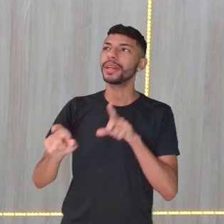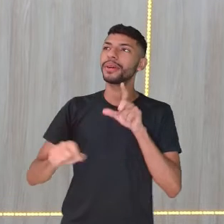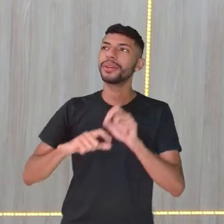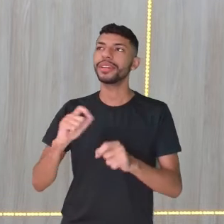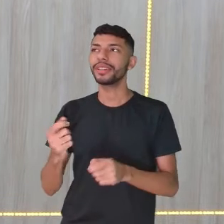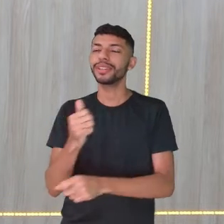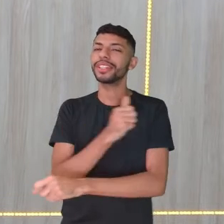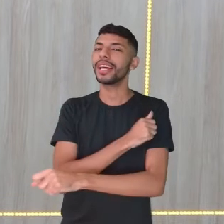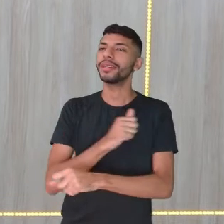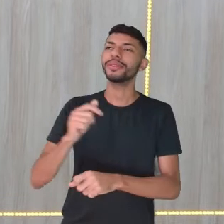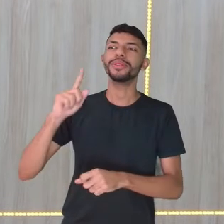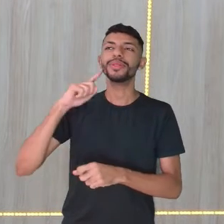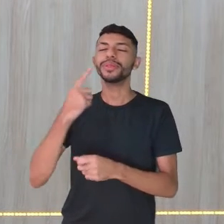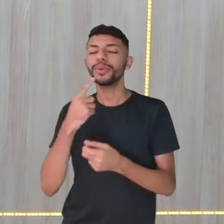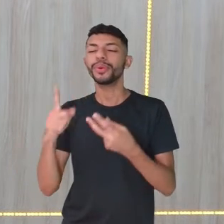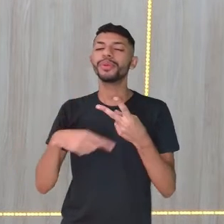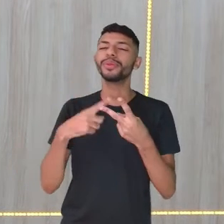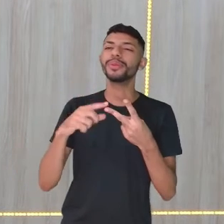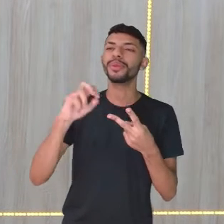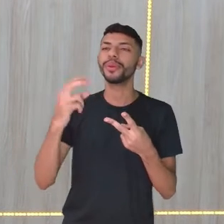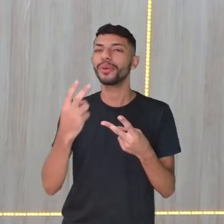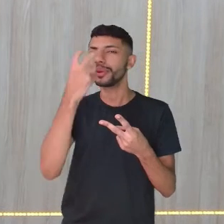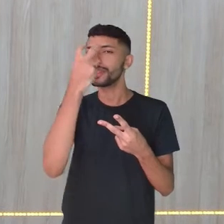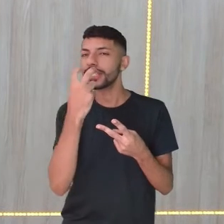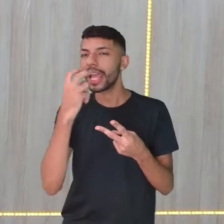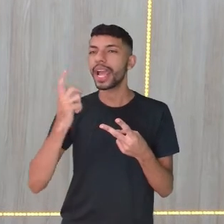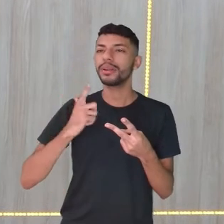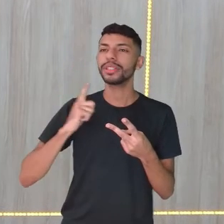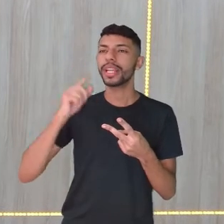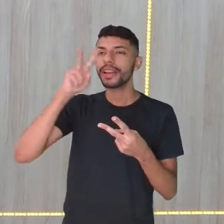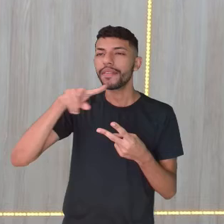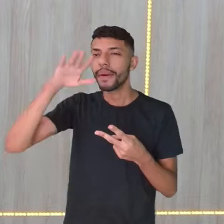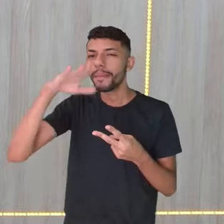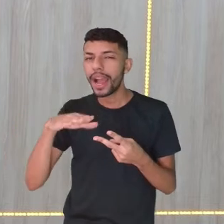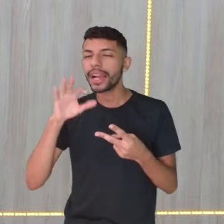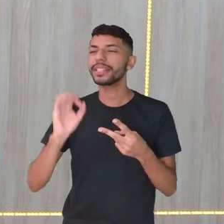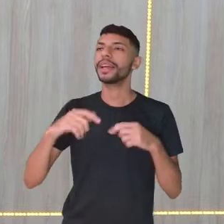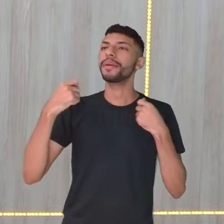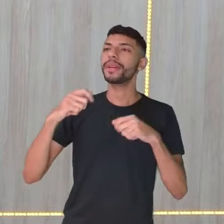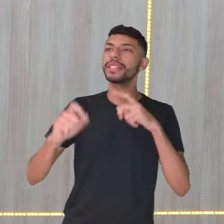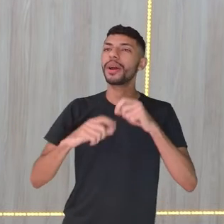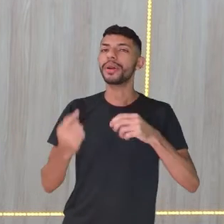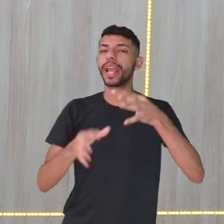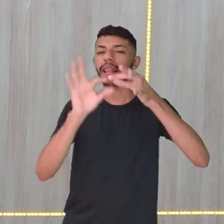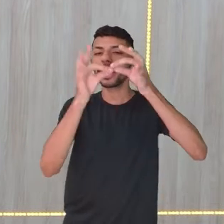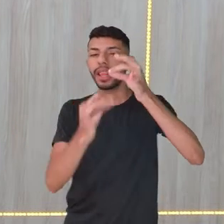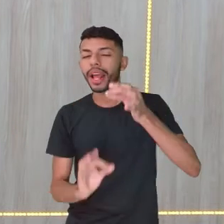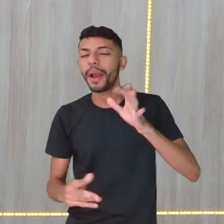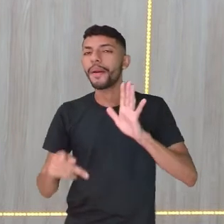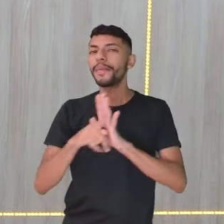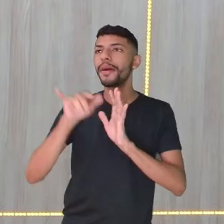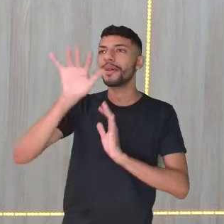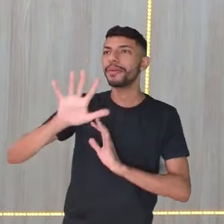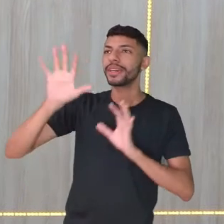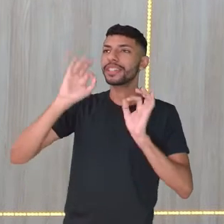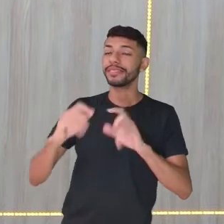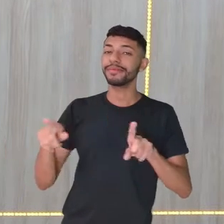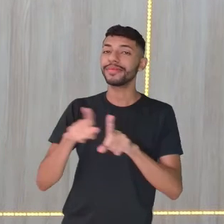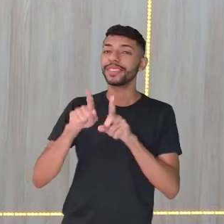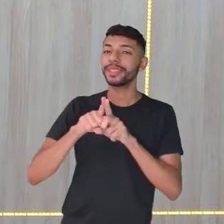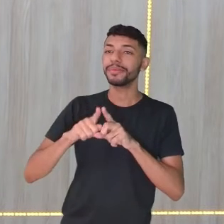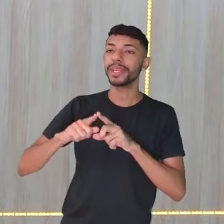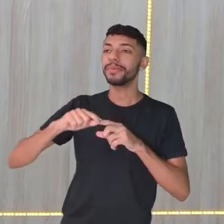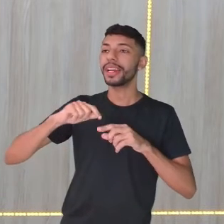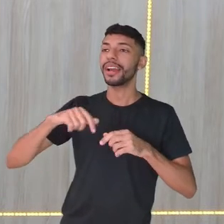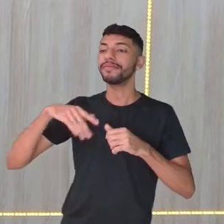ou são cegos precisam sempre da descrição das imagens, tá bom? E para abrilhantar mais ainda